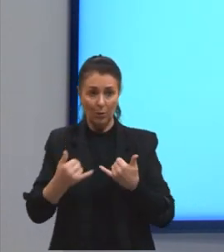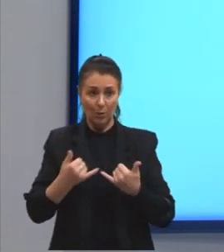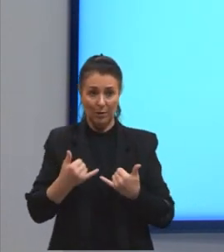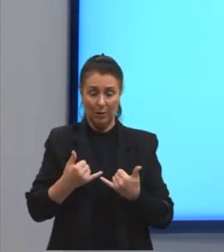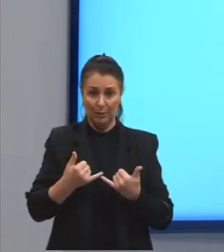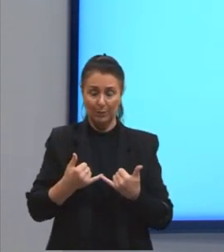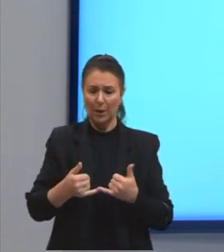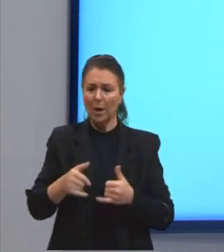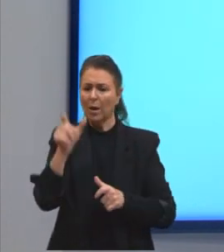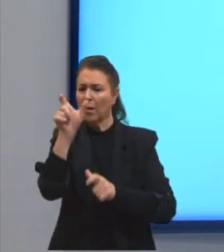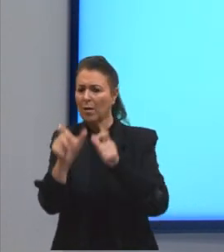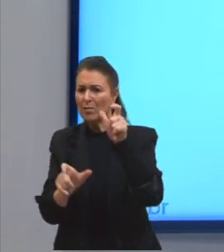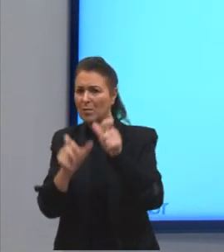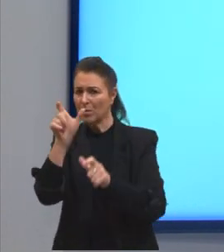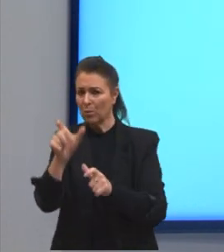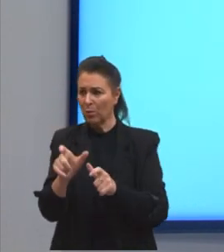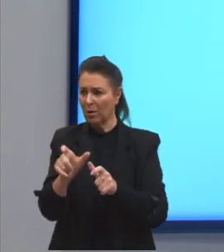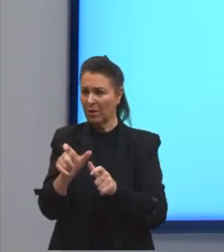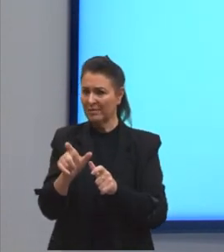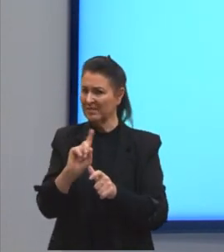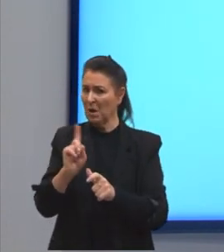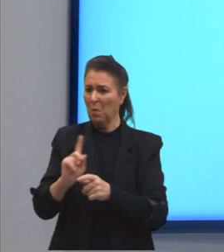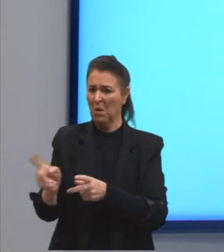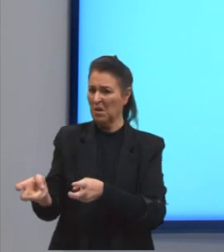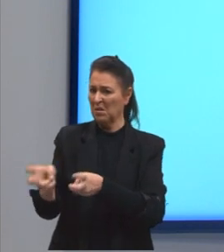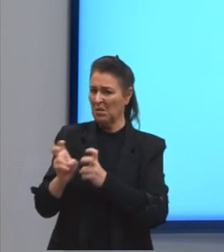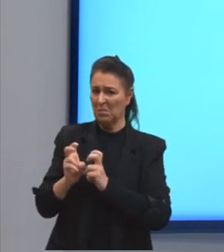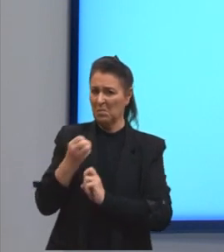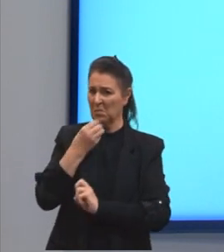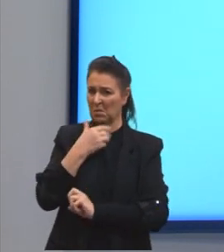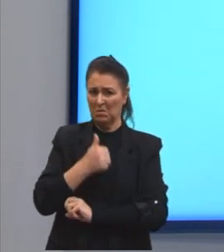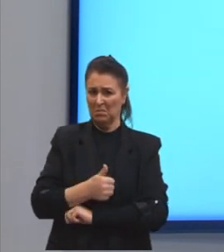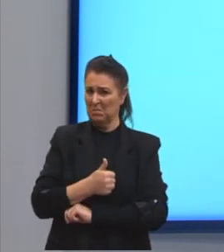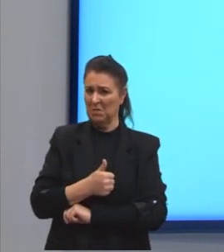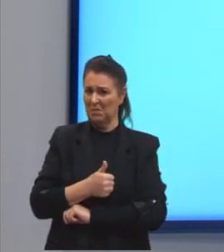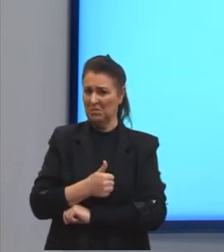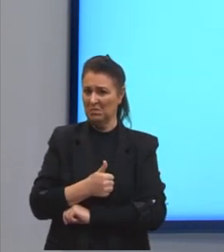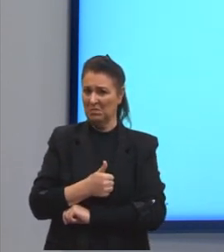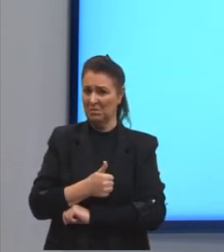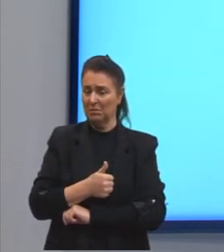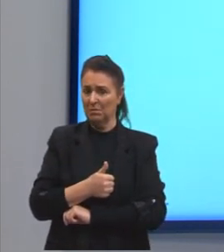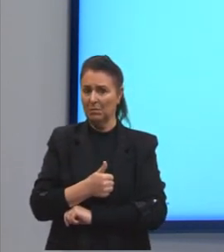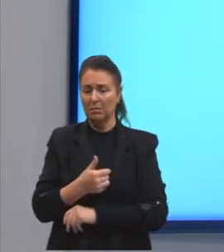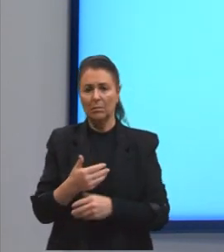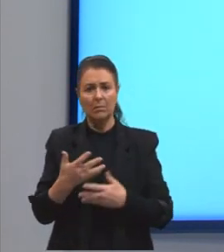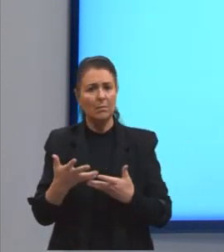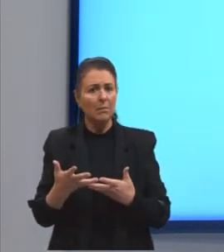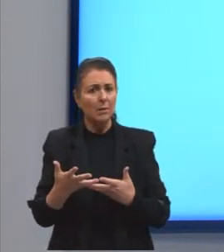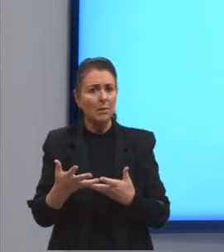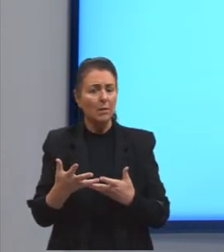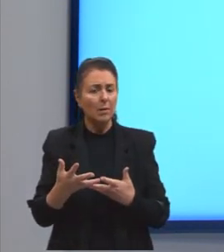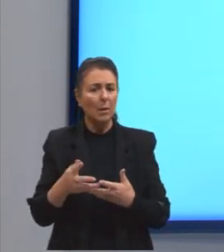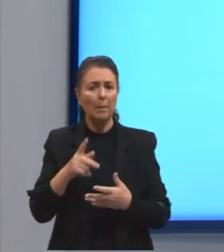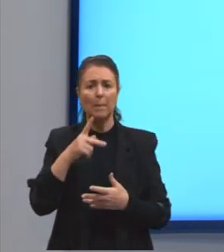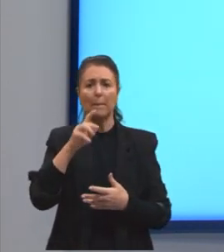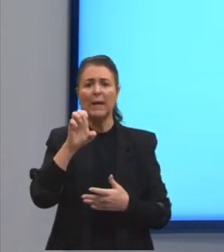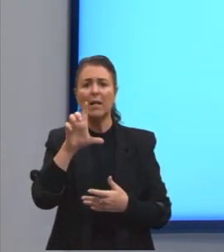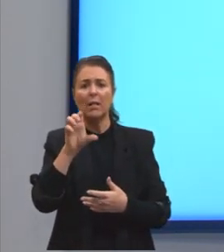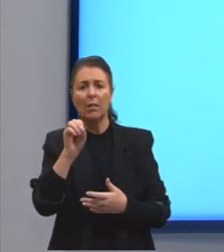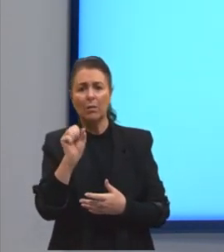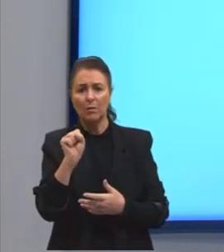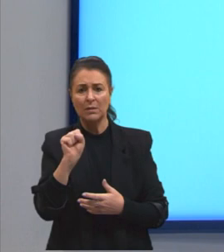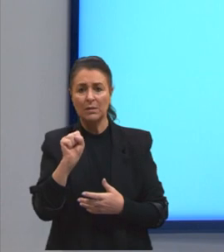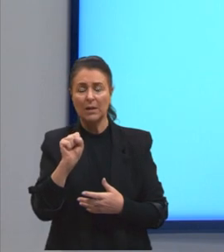público não foi bem recebido. E daí eu poderia ter acrescentado aqui pelos anfitriões.